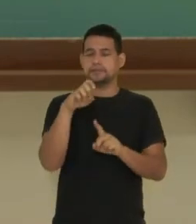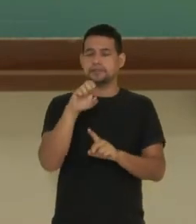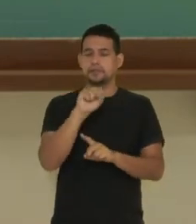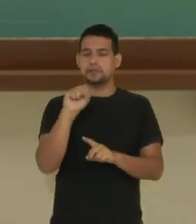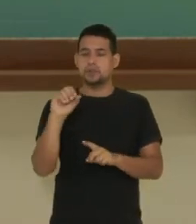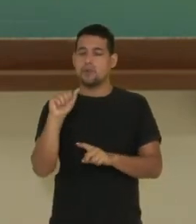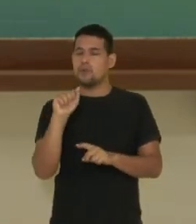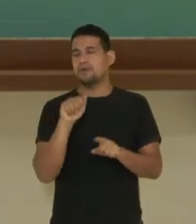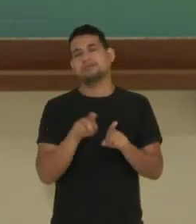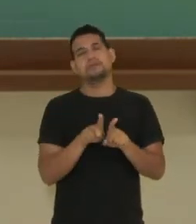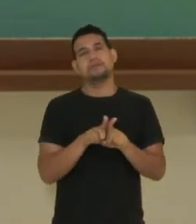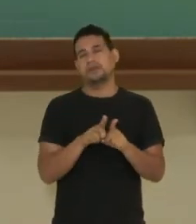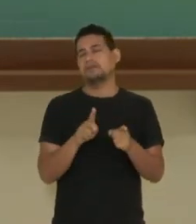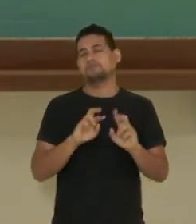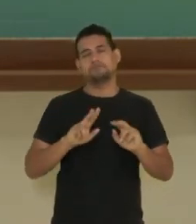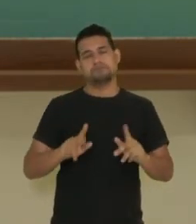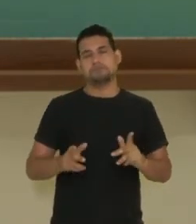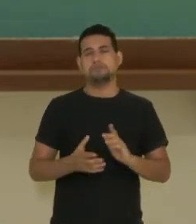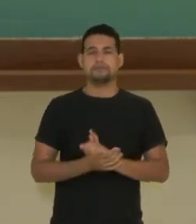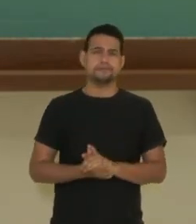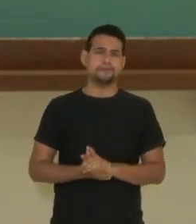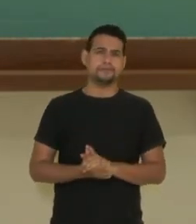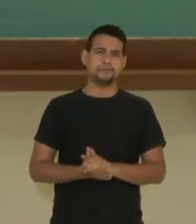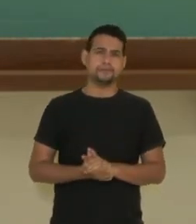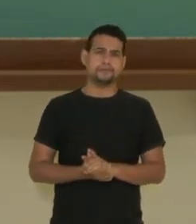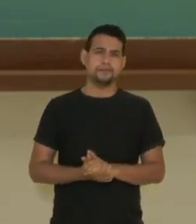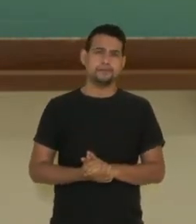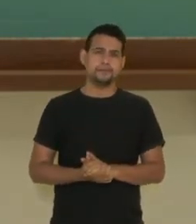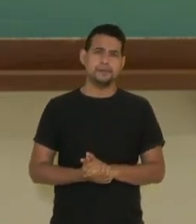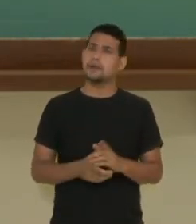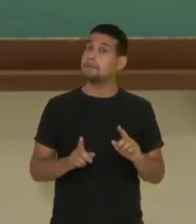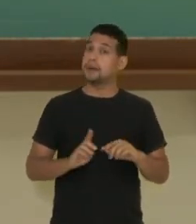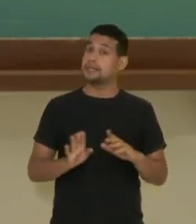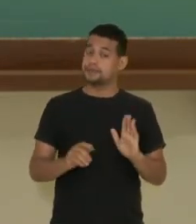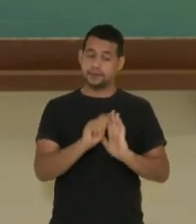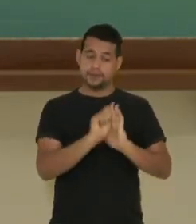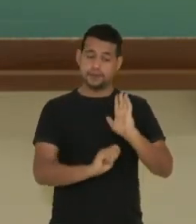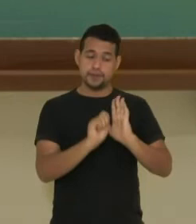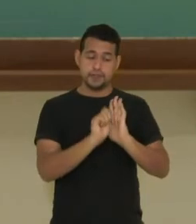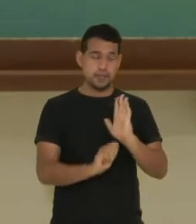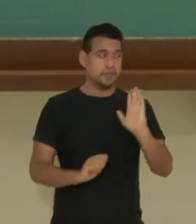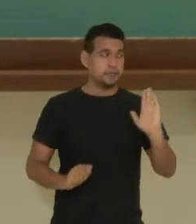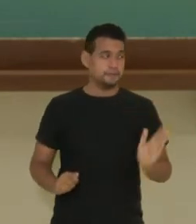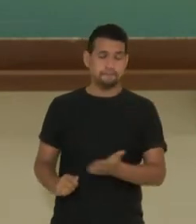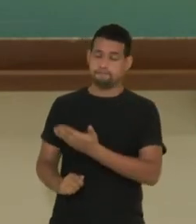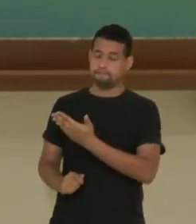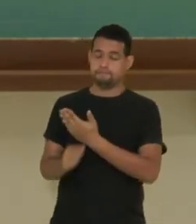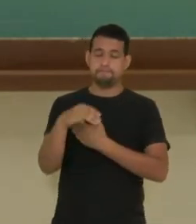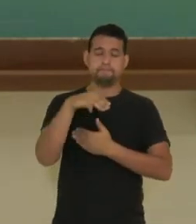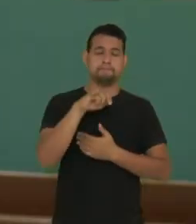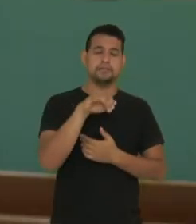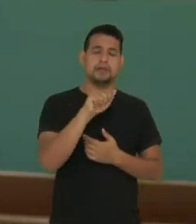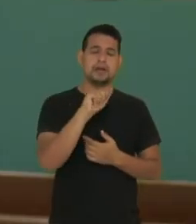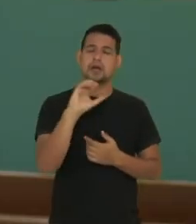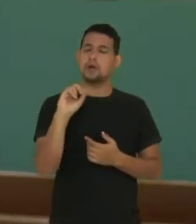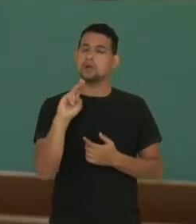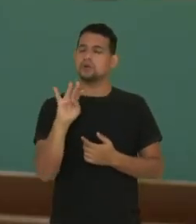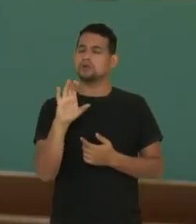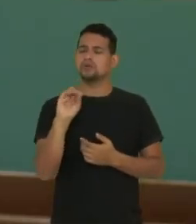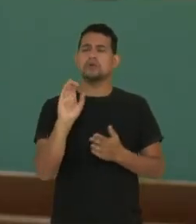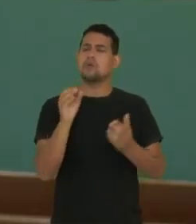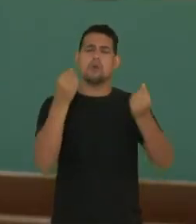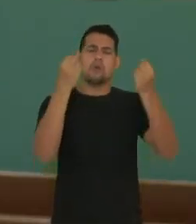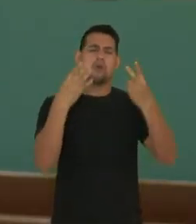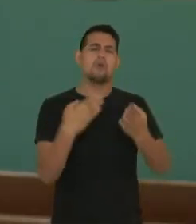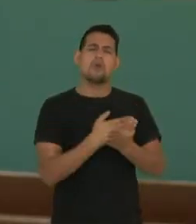narrador personagem, em primeira. Aqui o texto do Miacouto, né? E ele já começa